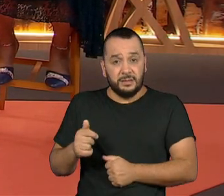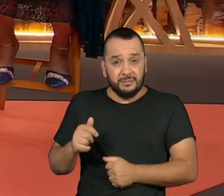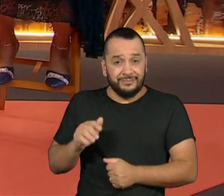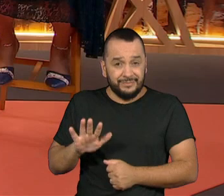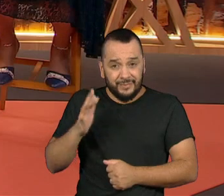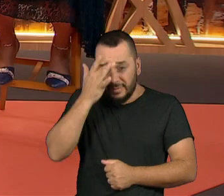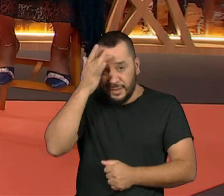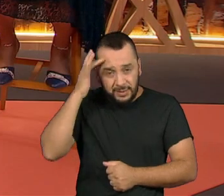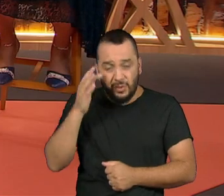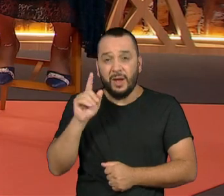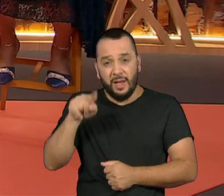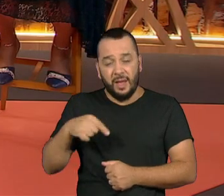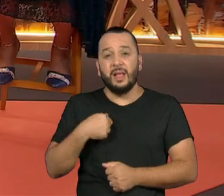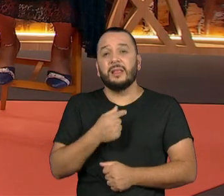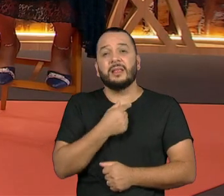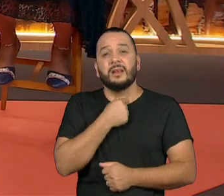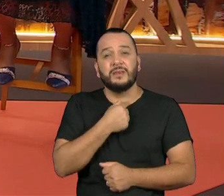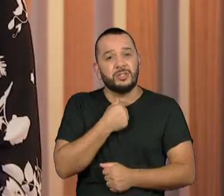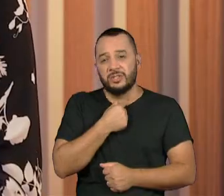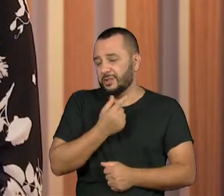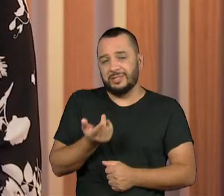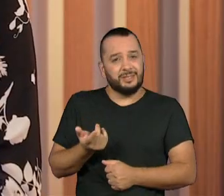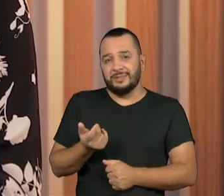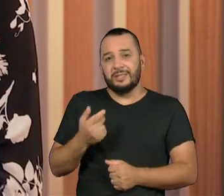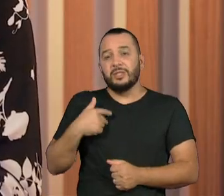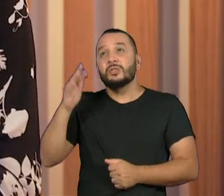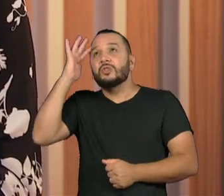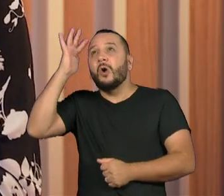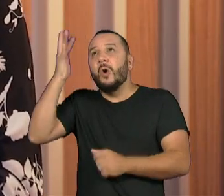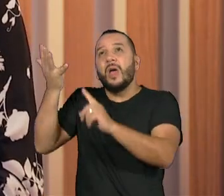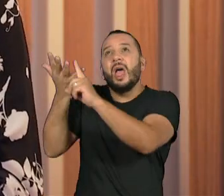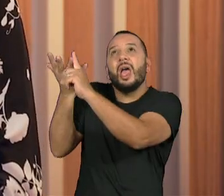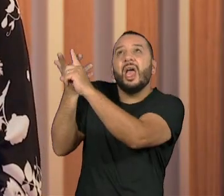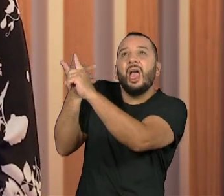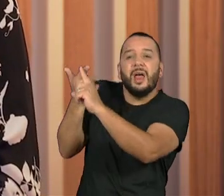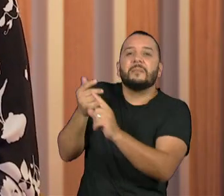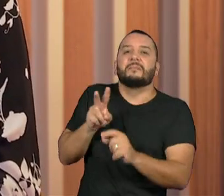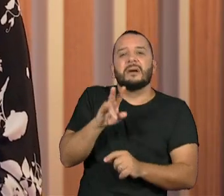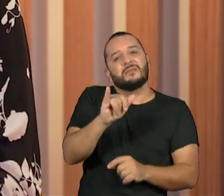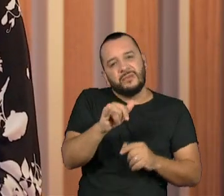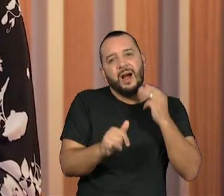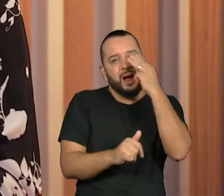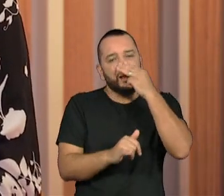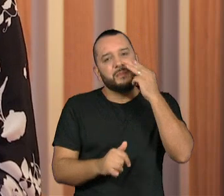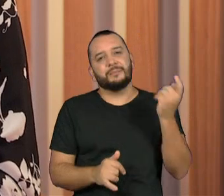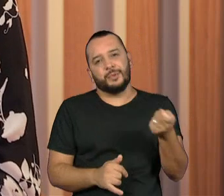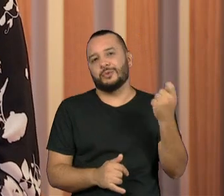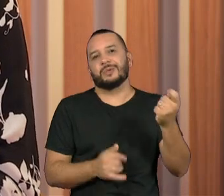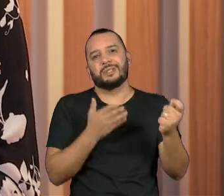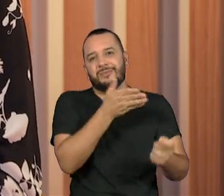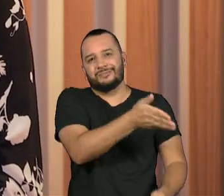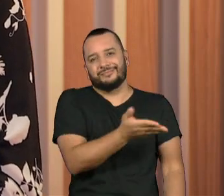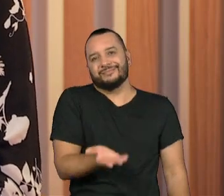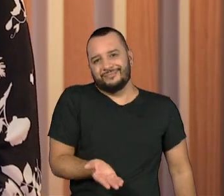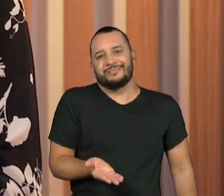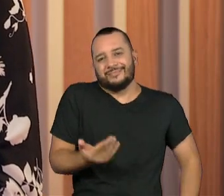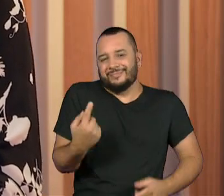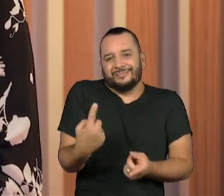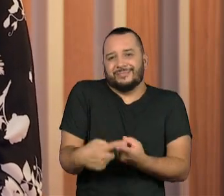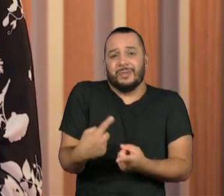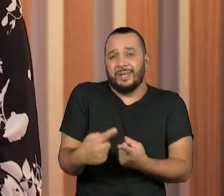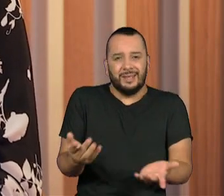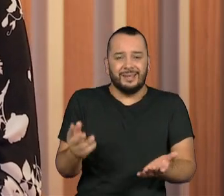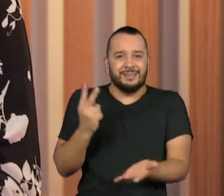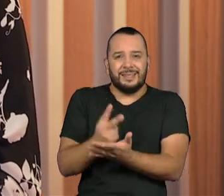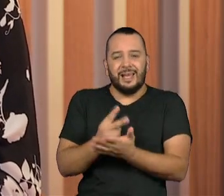vai bater na sua porta a prostituição. Você queira ou não queira. Mesmo quando você não quer, mesmo quando você não exerce o trabalho, o tempo